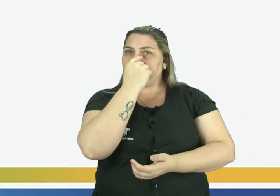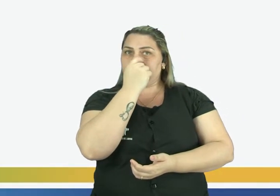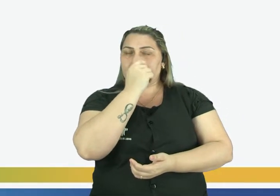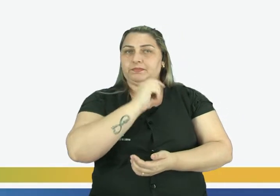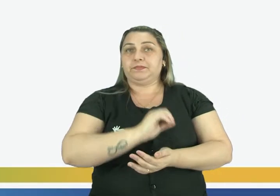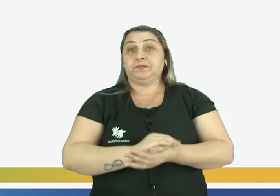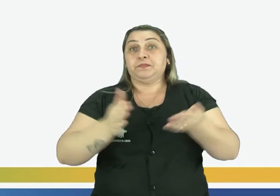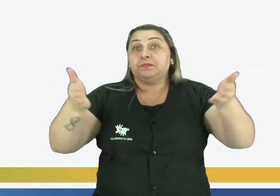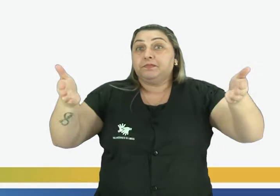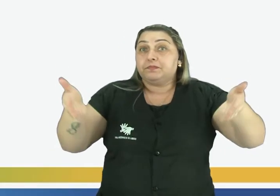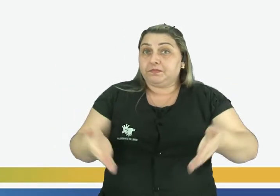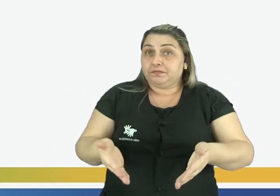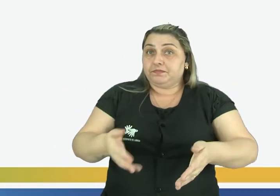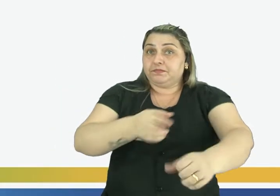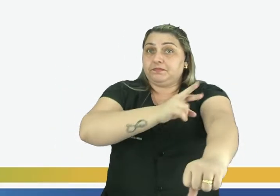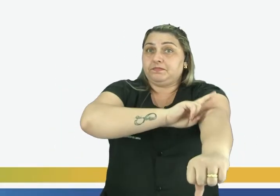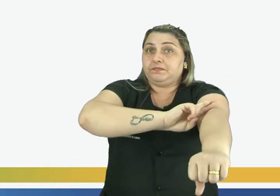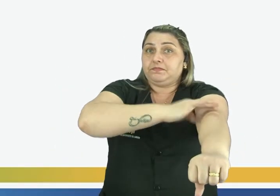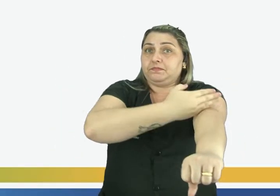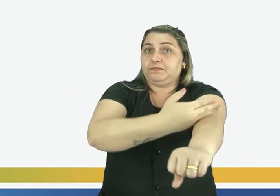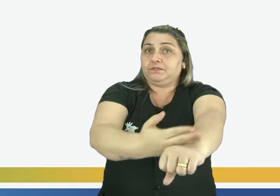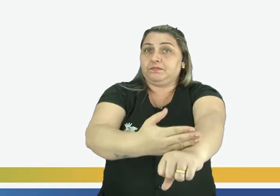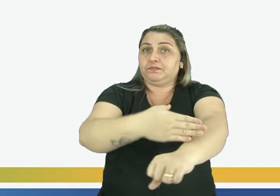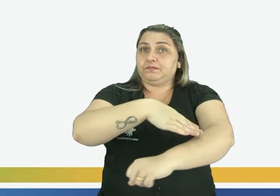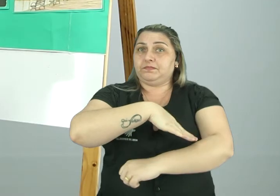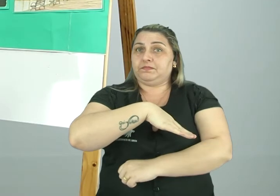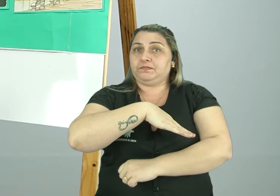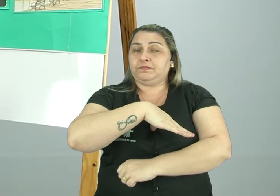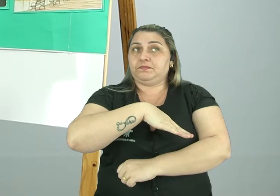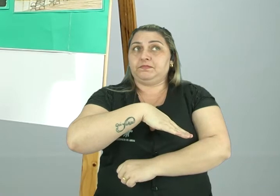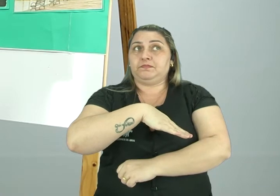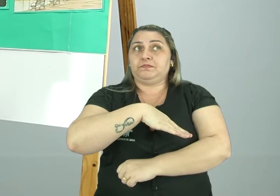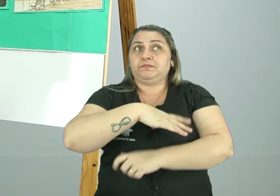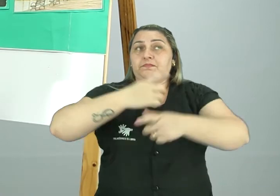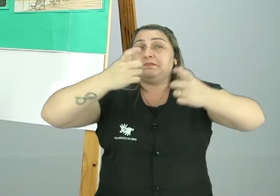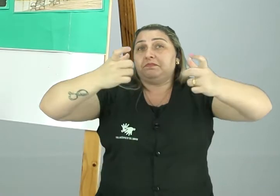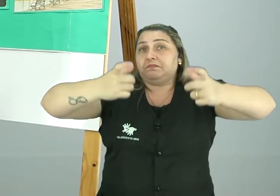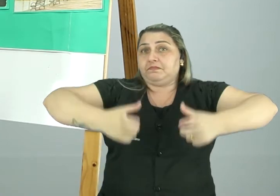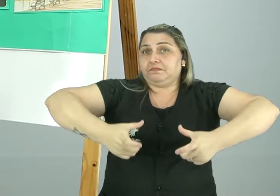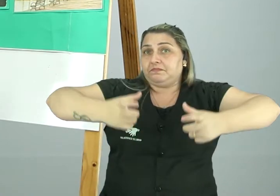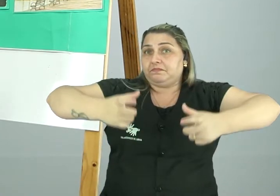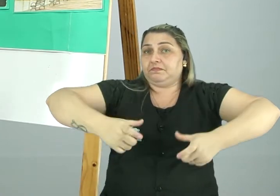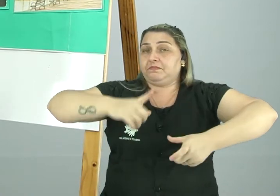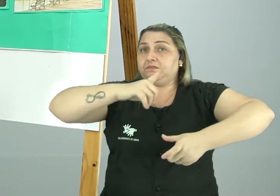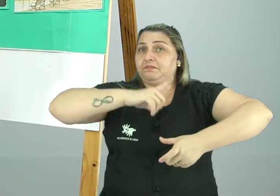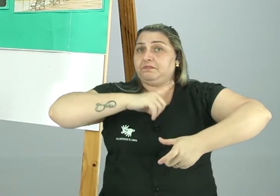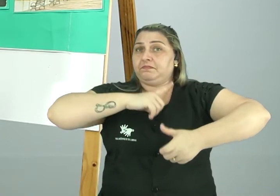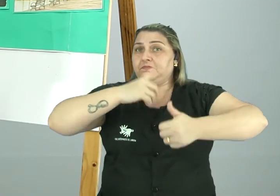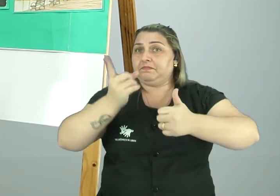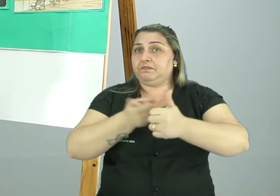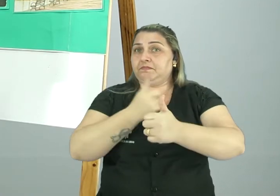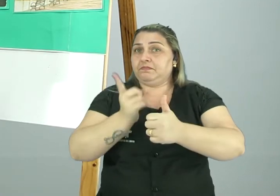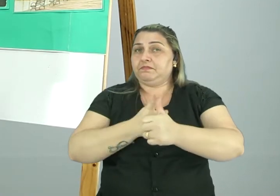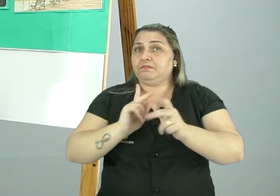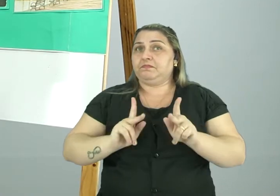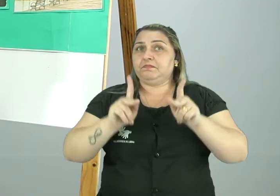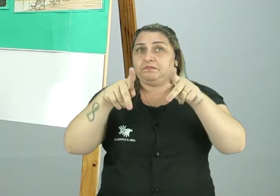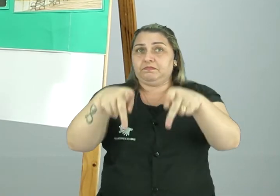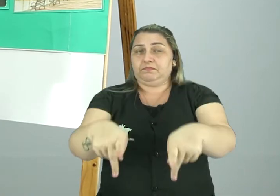Agora, na cidade de Rio Branco. Neste local aí, onde tinha a primeira ponte.